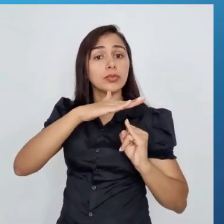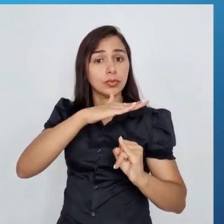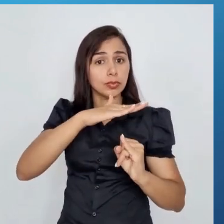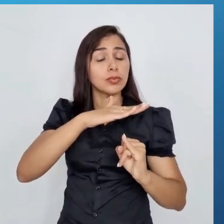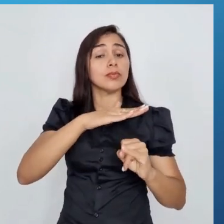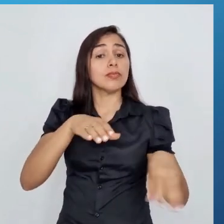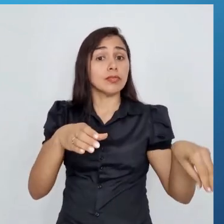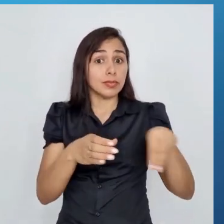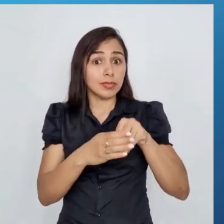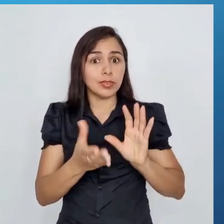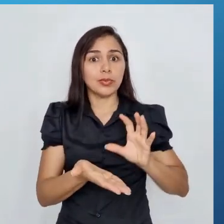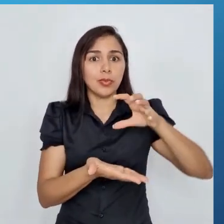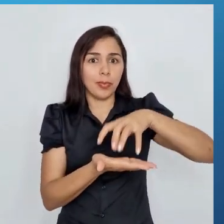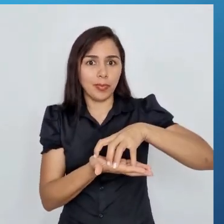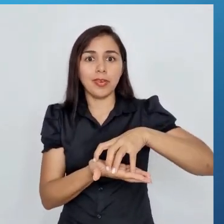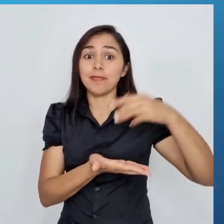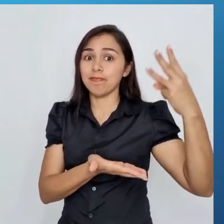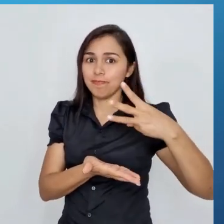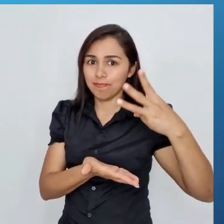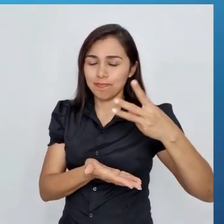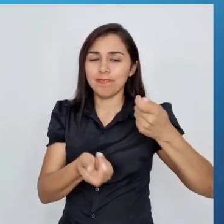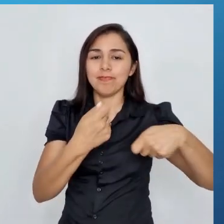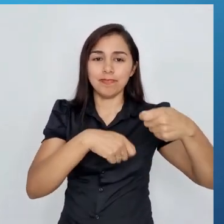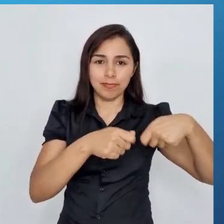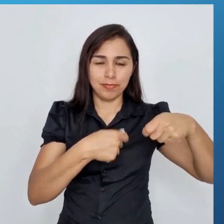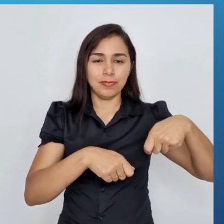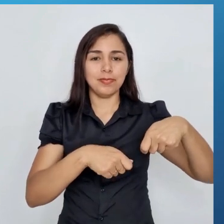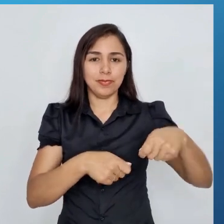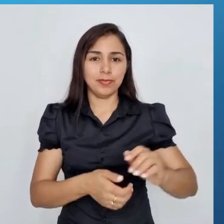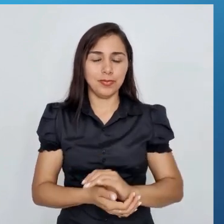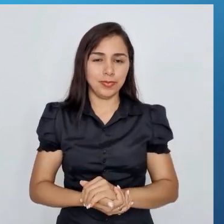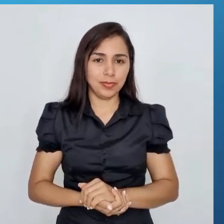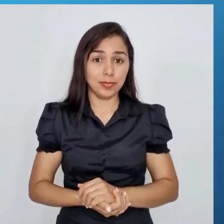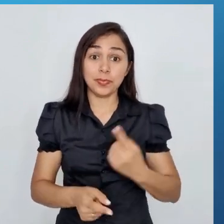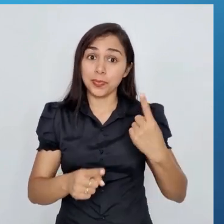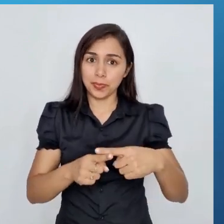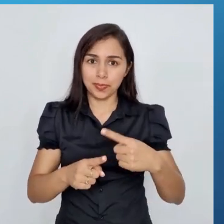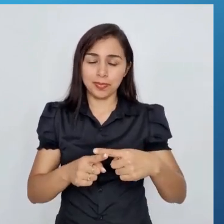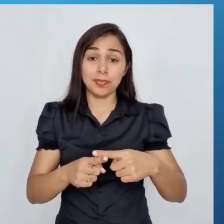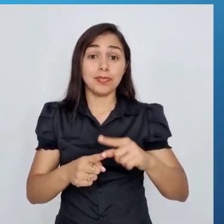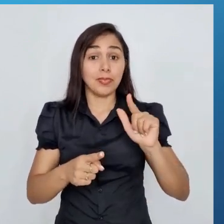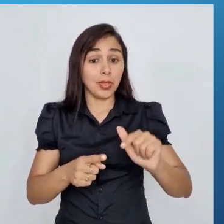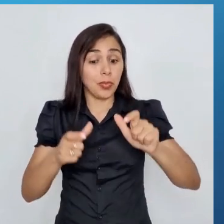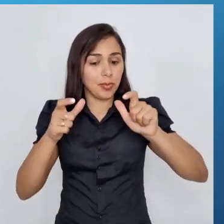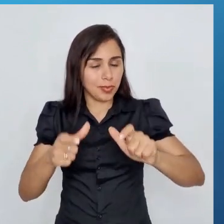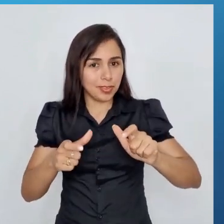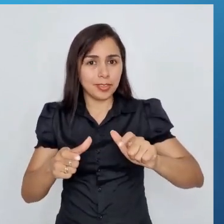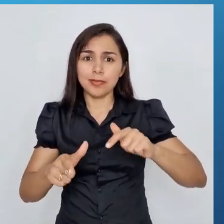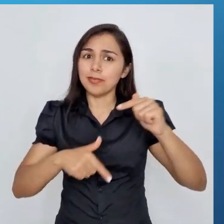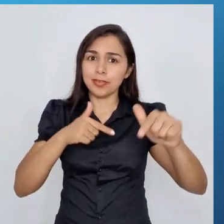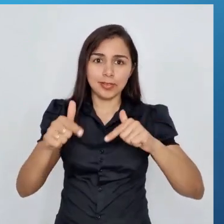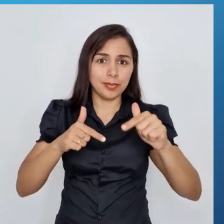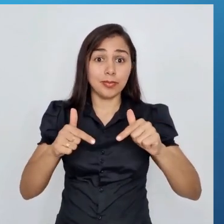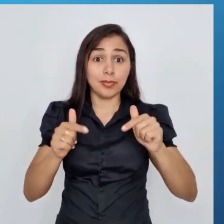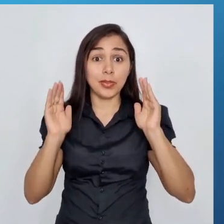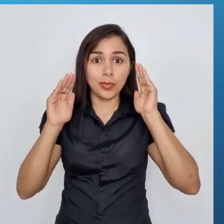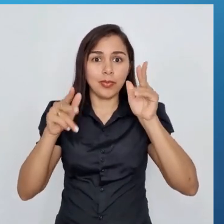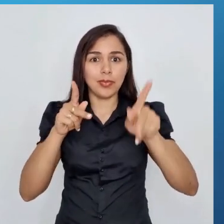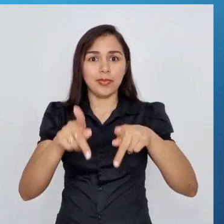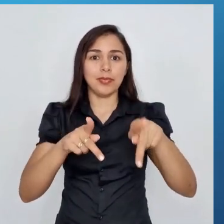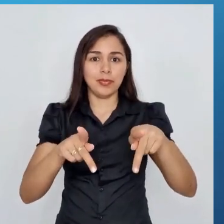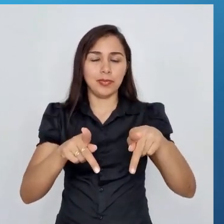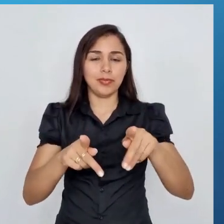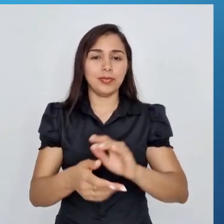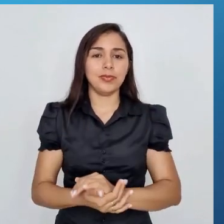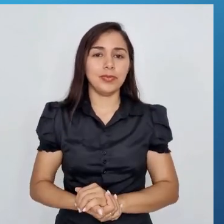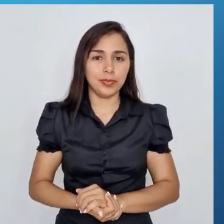parte do setor terciário da economia. Por quê? Porque elas estão prestando um serviço, tá bom? E no segundo